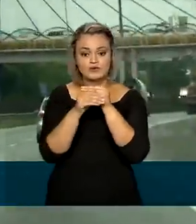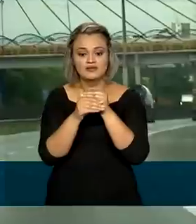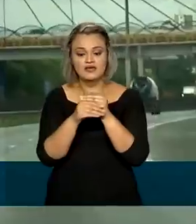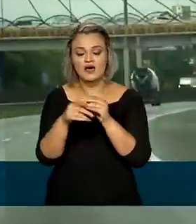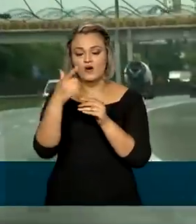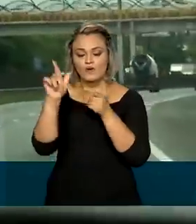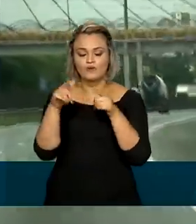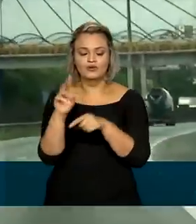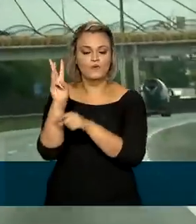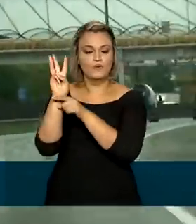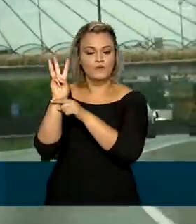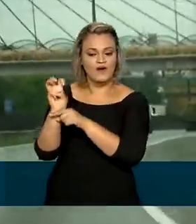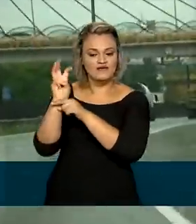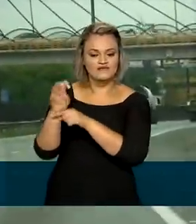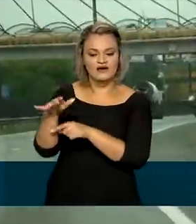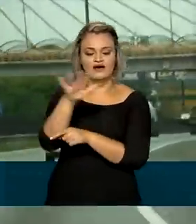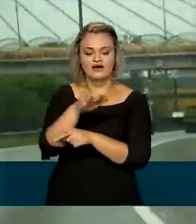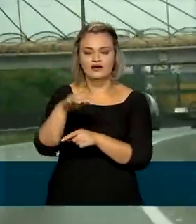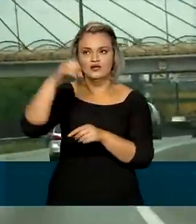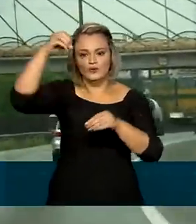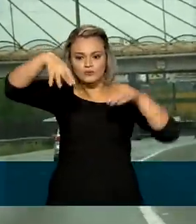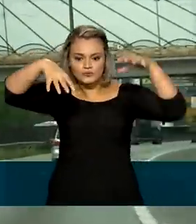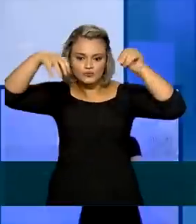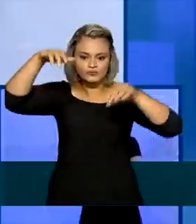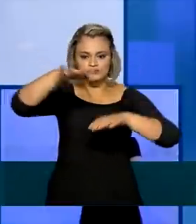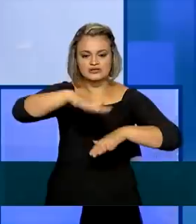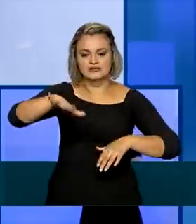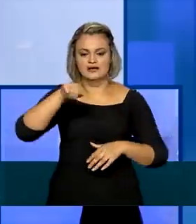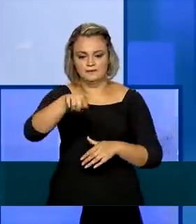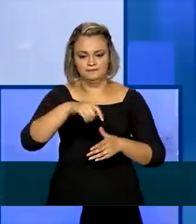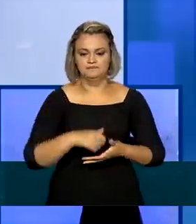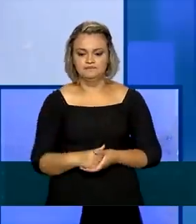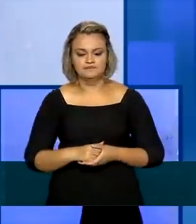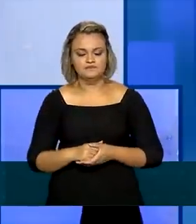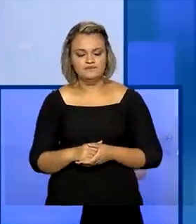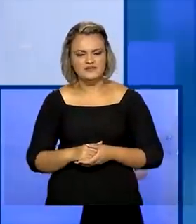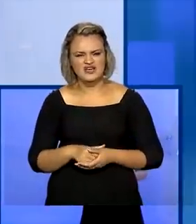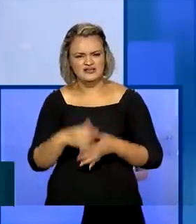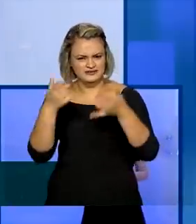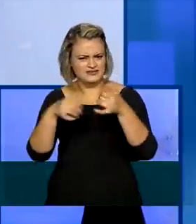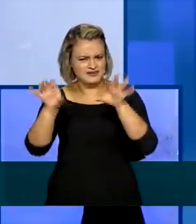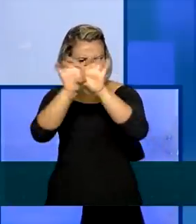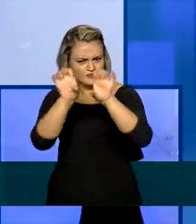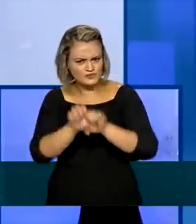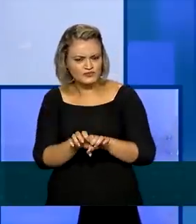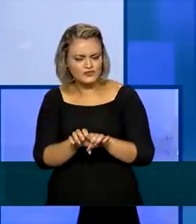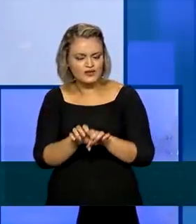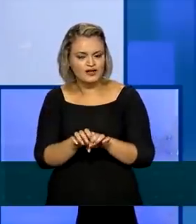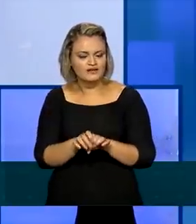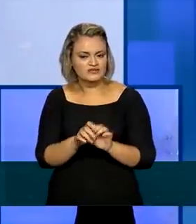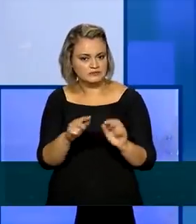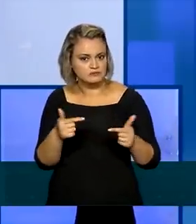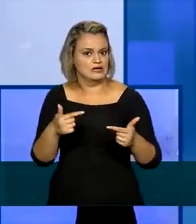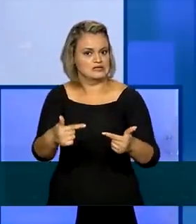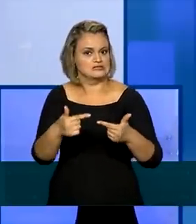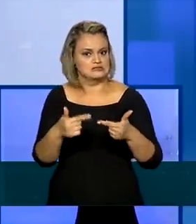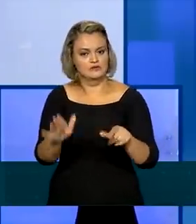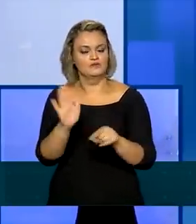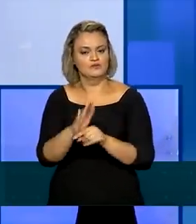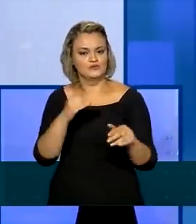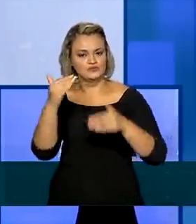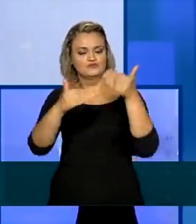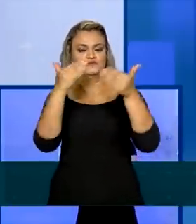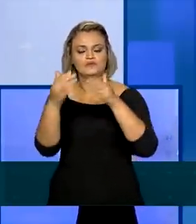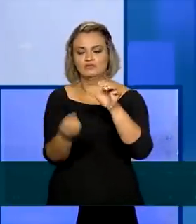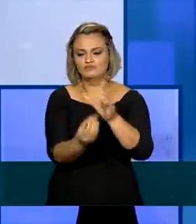instalação de Wi-Fi e iluminação de LED em toda a rodovia. A infraestrutura vai ser uma grande alavanca para o desenvolvimento,